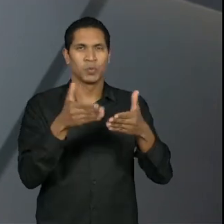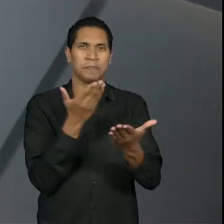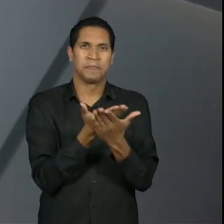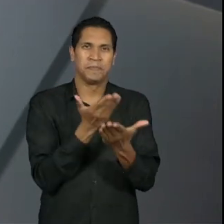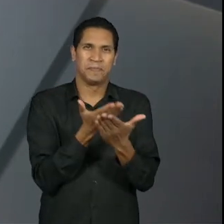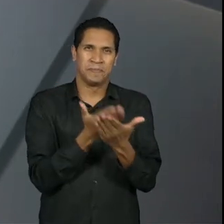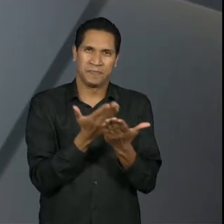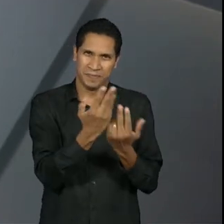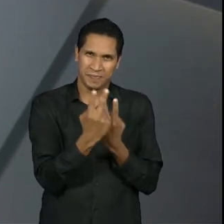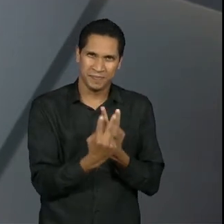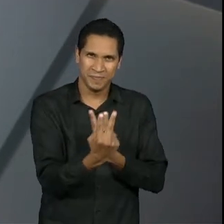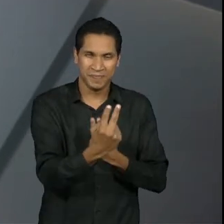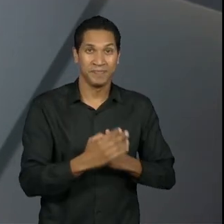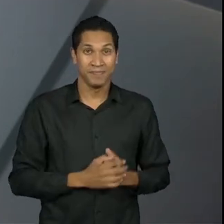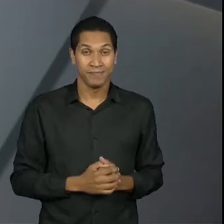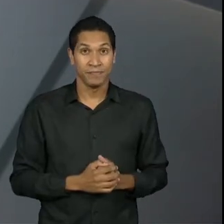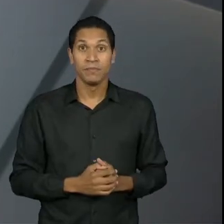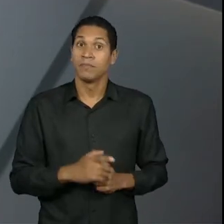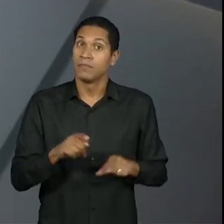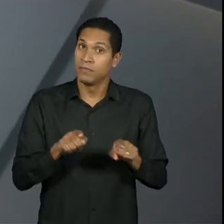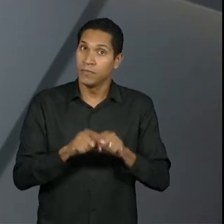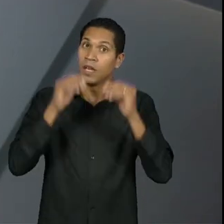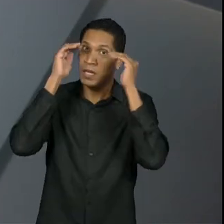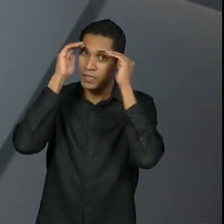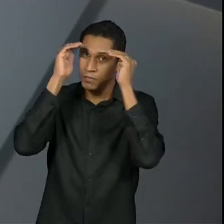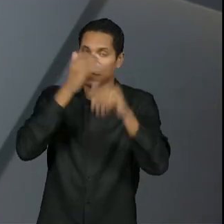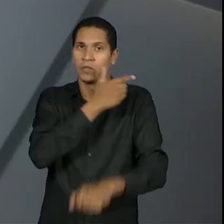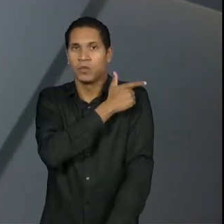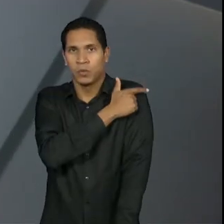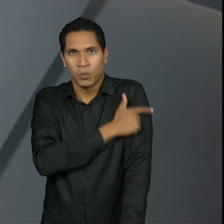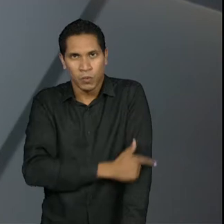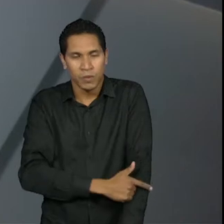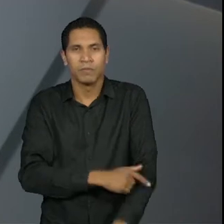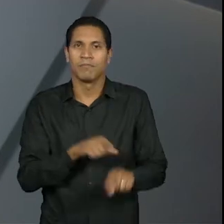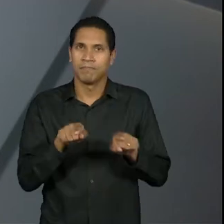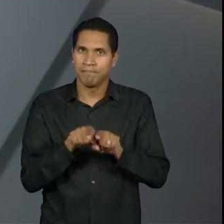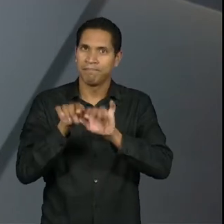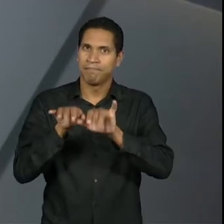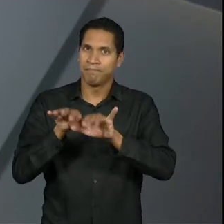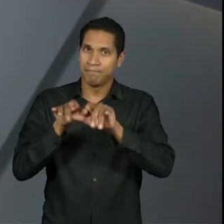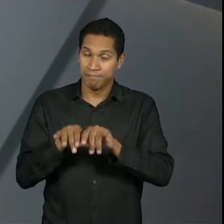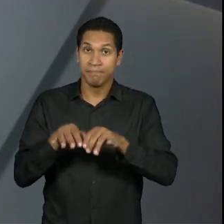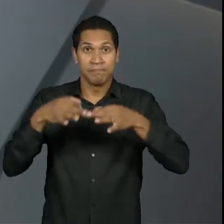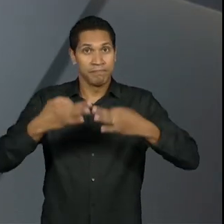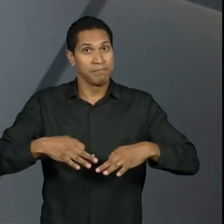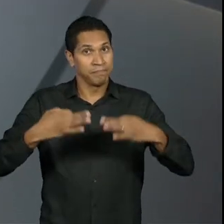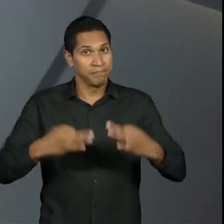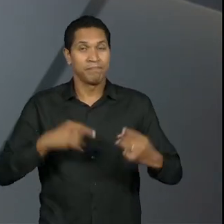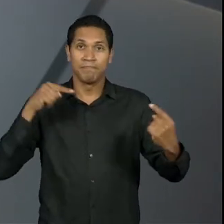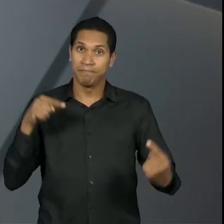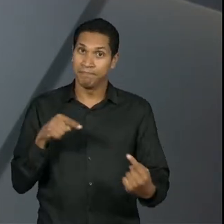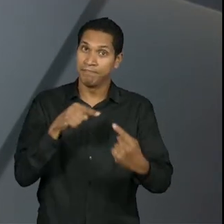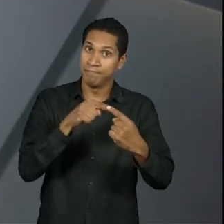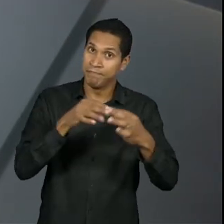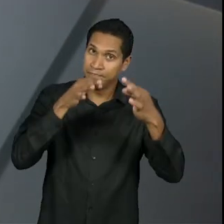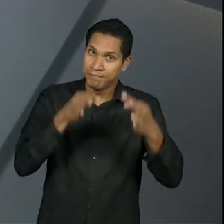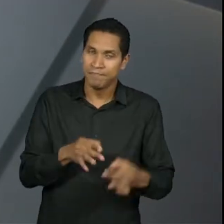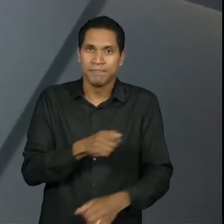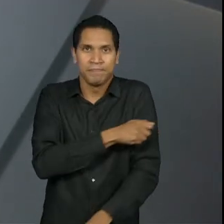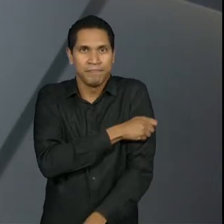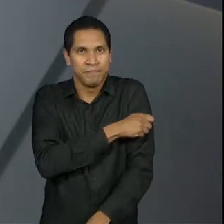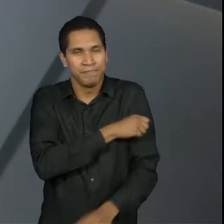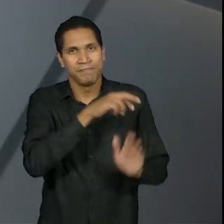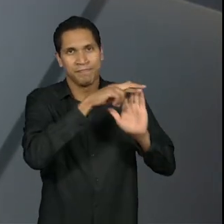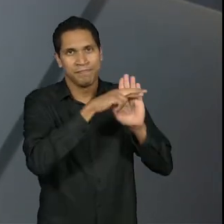estudos. Manifeste-se de forma respeitosa e polida. Lembramos que sua conduta deve estar sempre em consonância com as